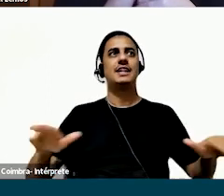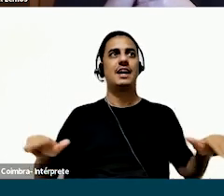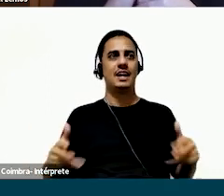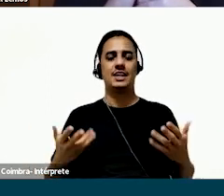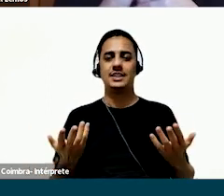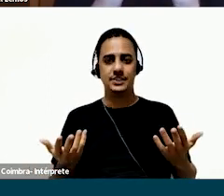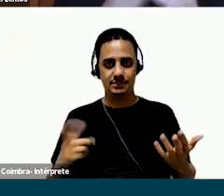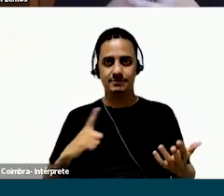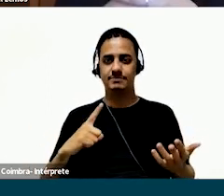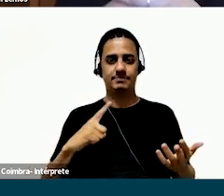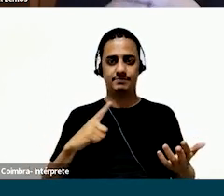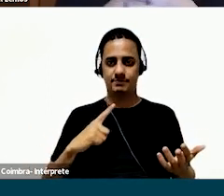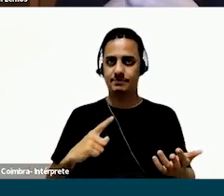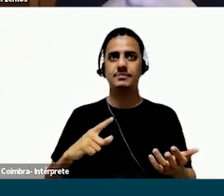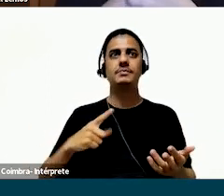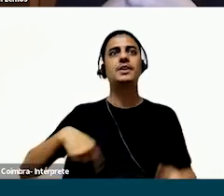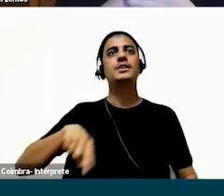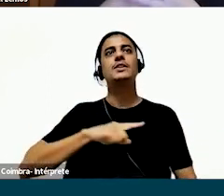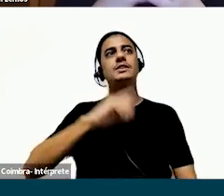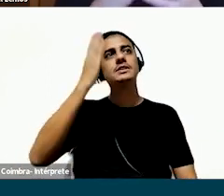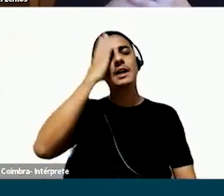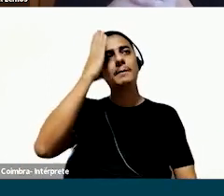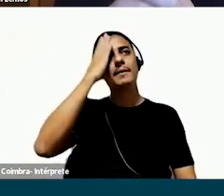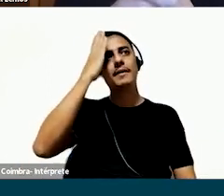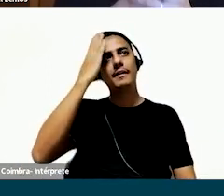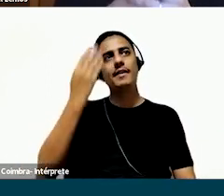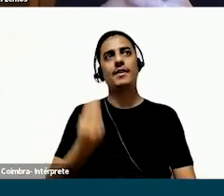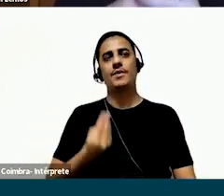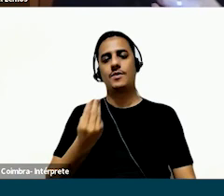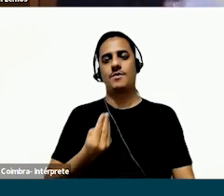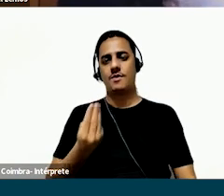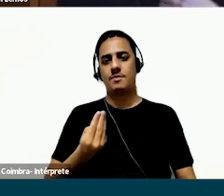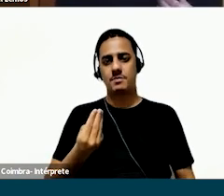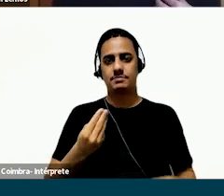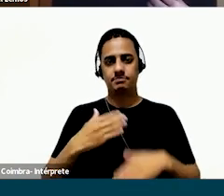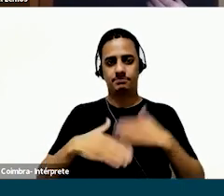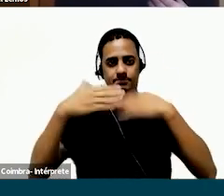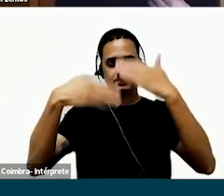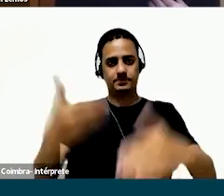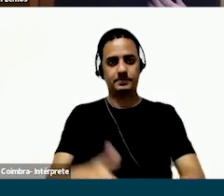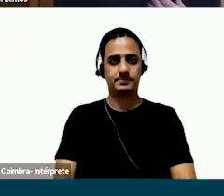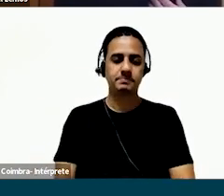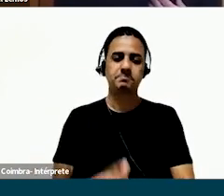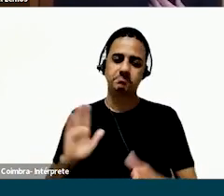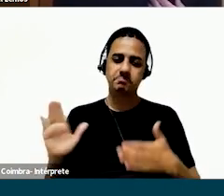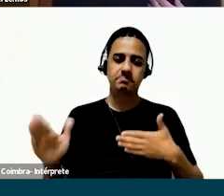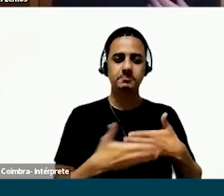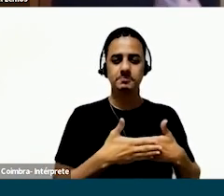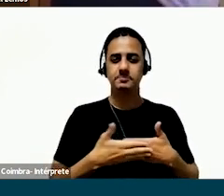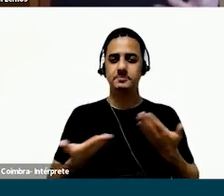espaço para a diversidade de pensamento. E aqui, principalmente, para a gente chegar onde o nosso repertório não alcança.